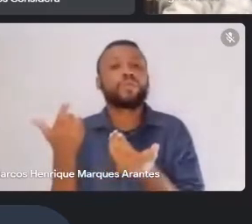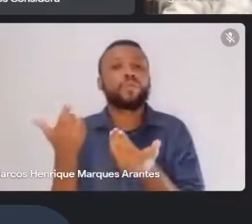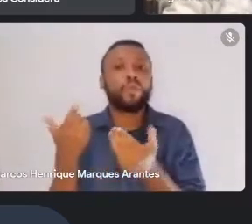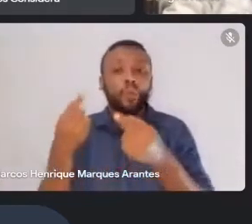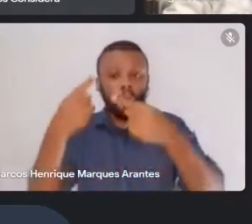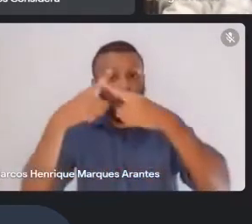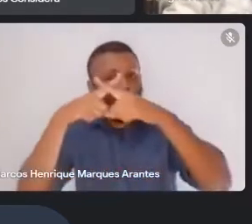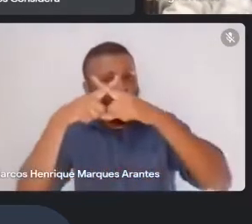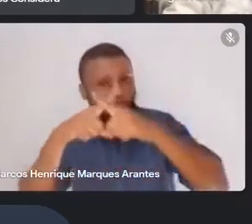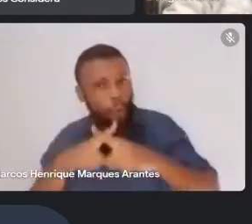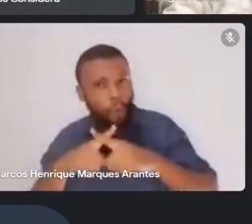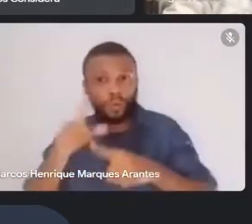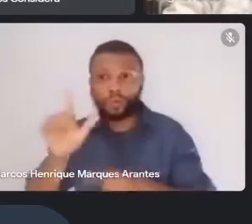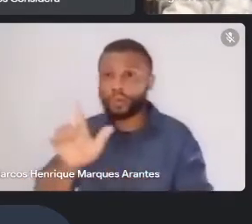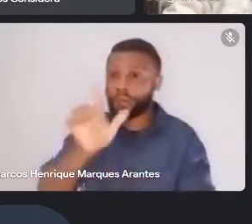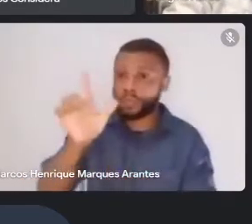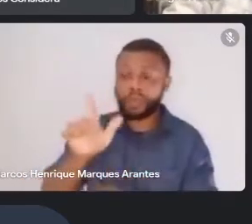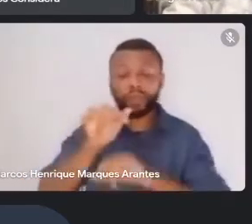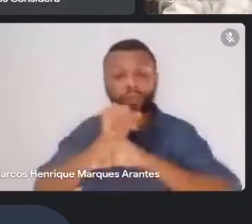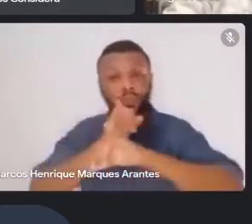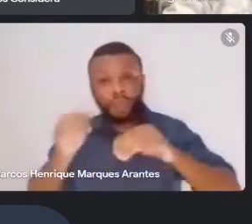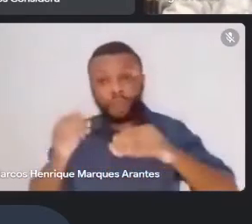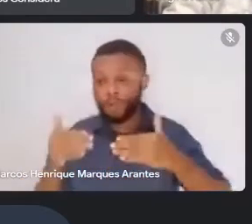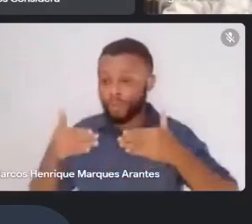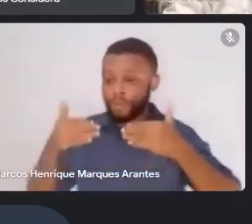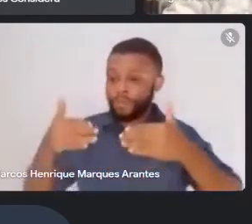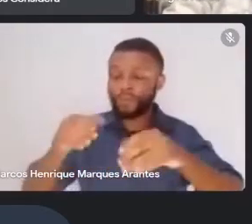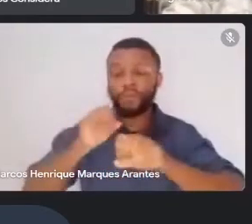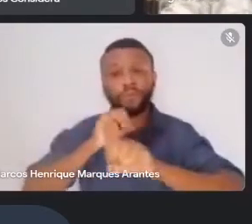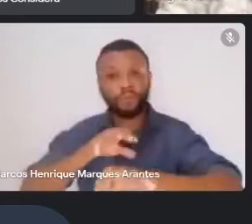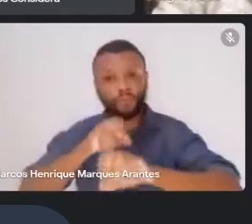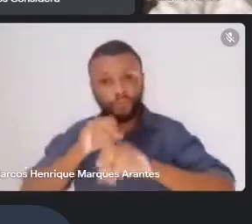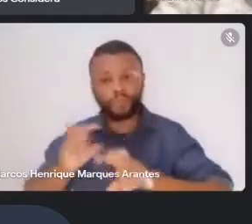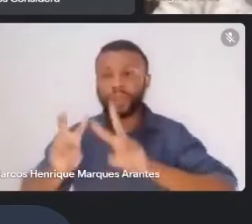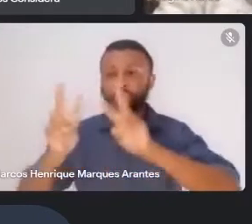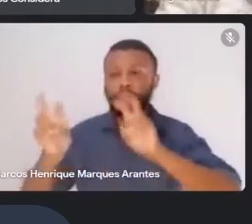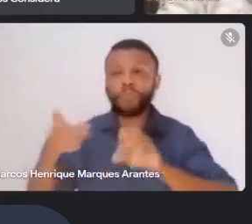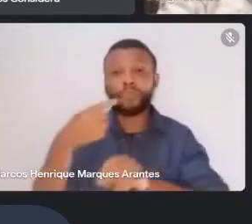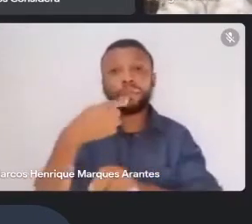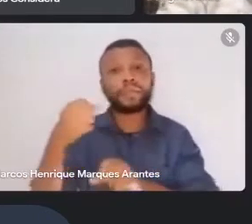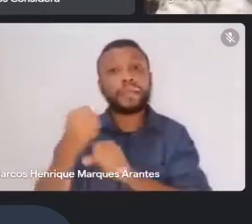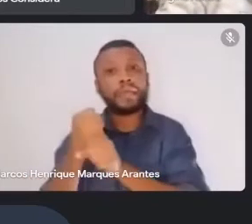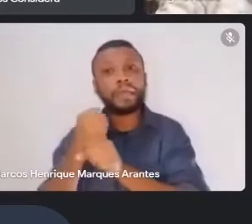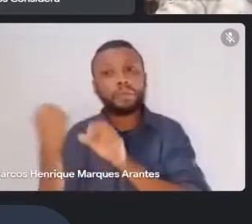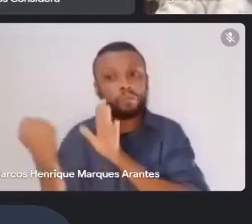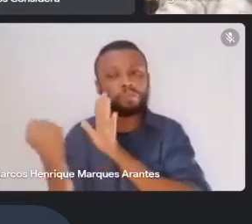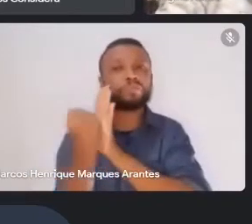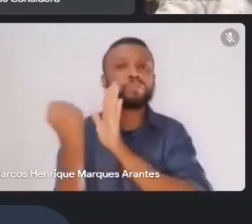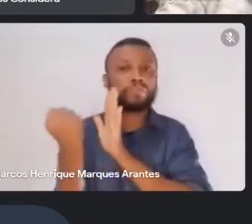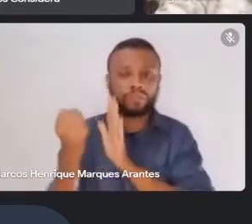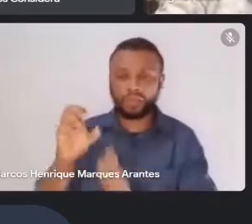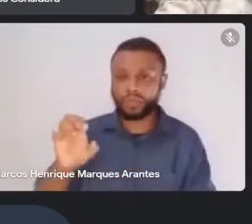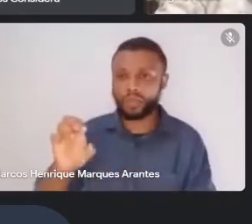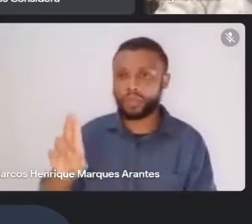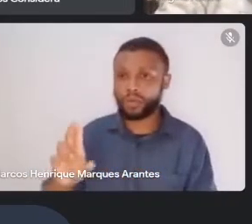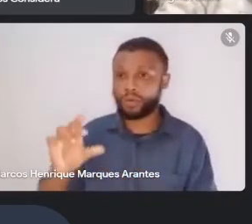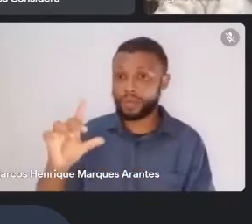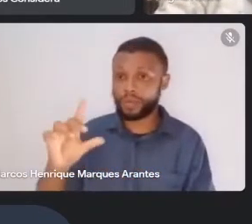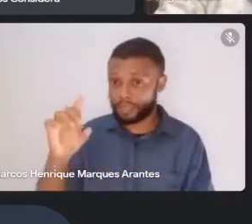sobre o centenário do Euclides da Cunha. E ele me incentivou a ler o livro e a